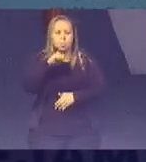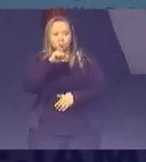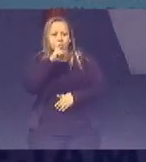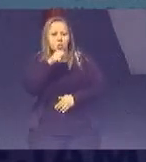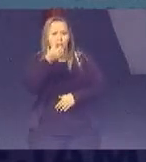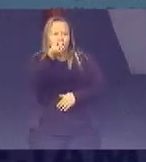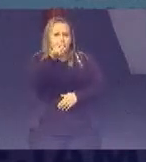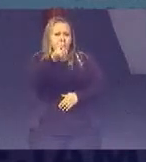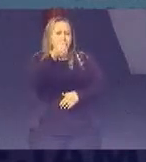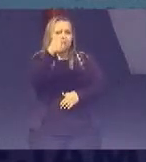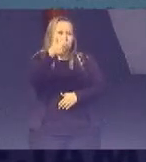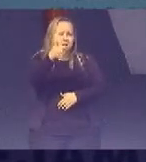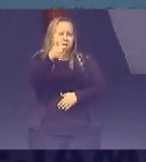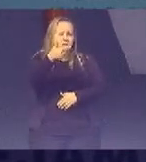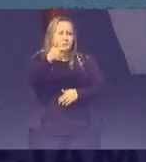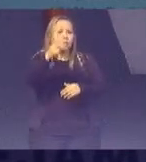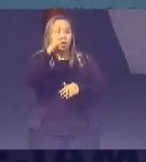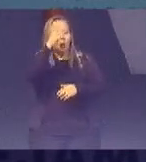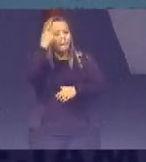Por 100 mil